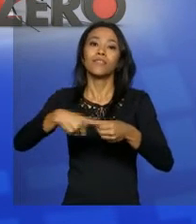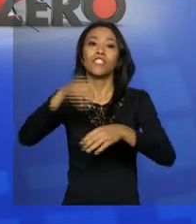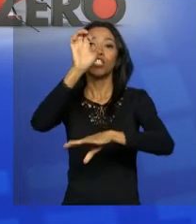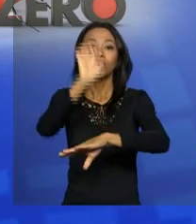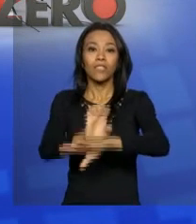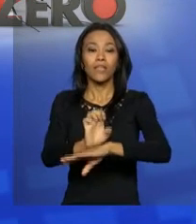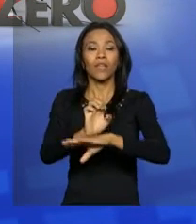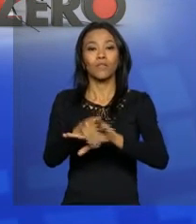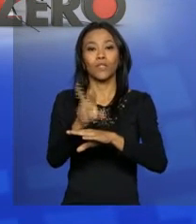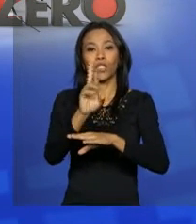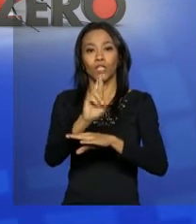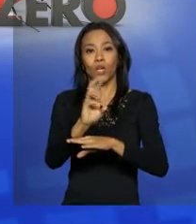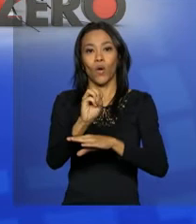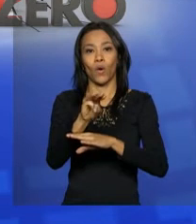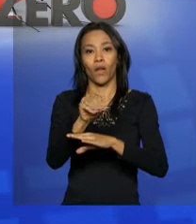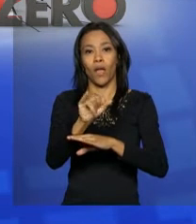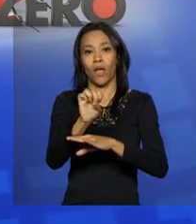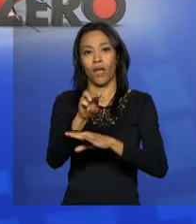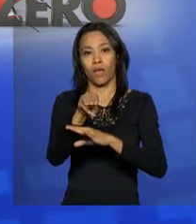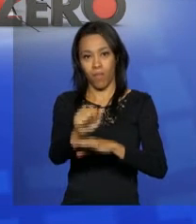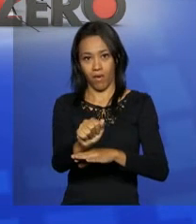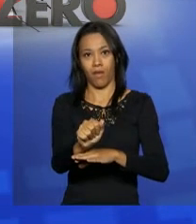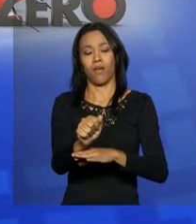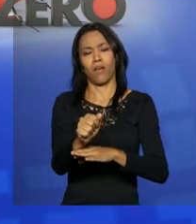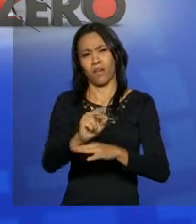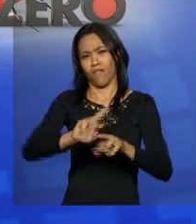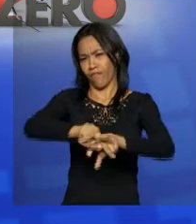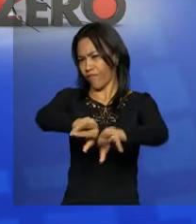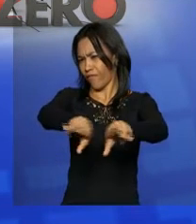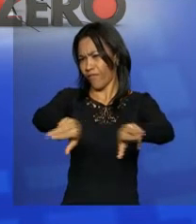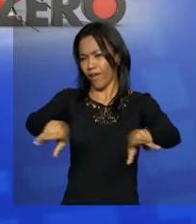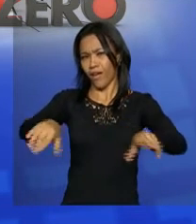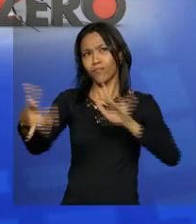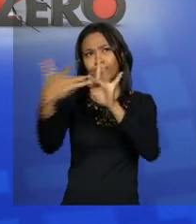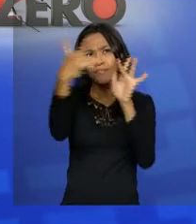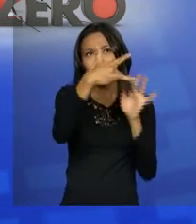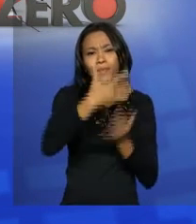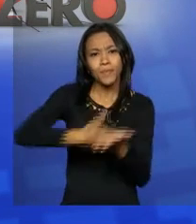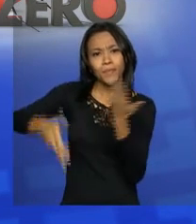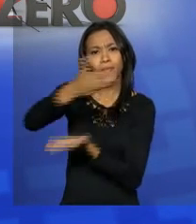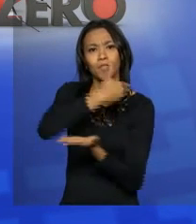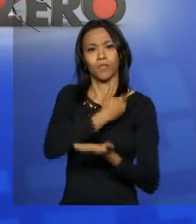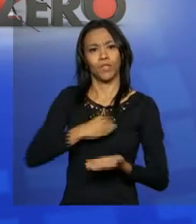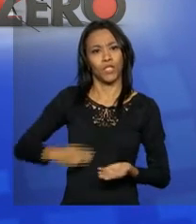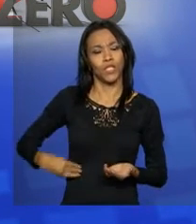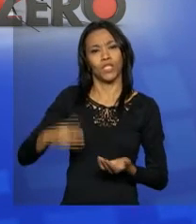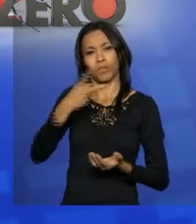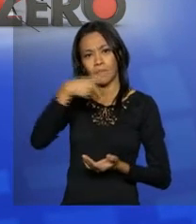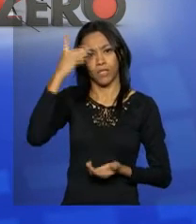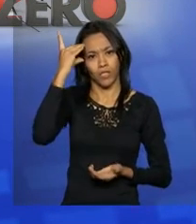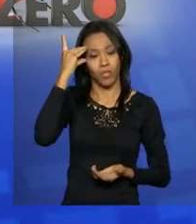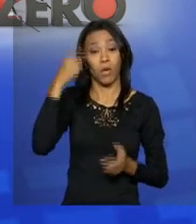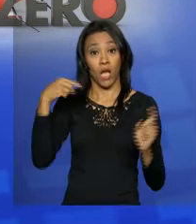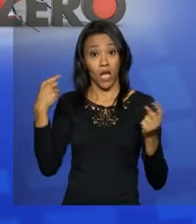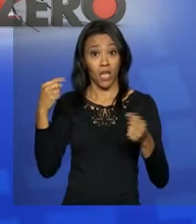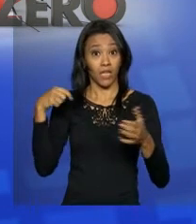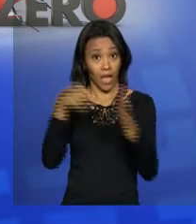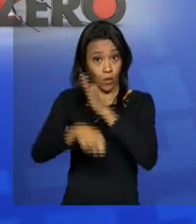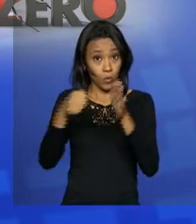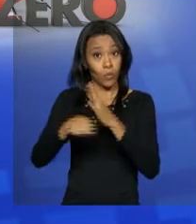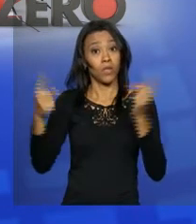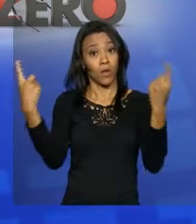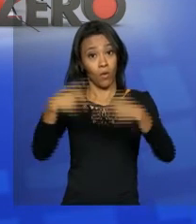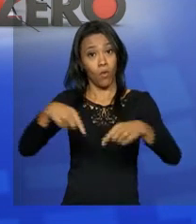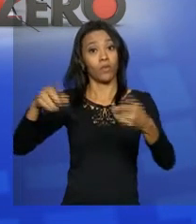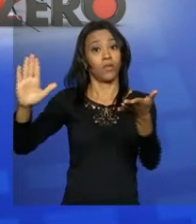estado de Roraima, engajado junto com todos os outros ministros, com a presidenta, na luta contra o mosquito do Aedes aegypti. Nós tivemos no sábado